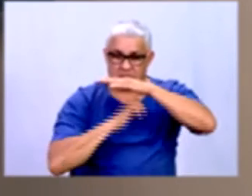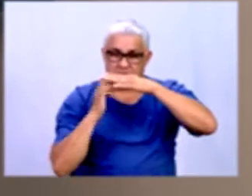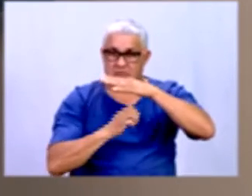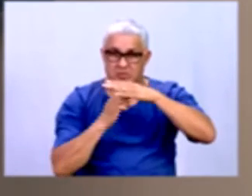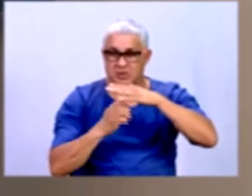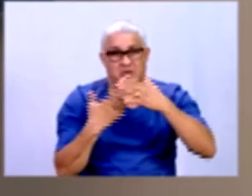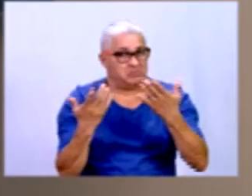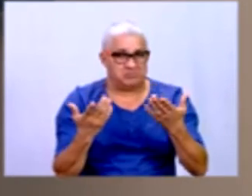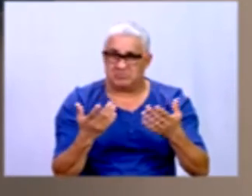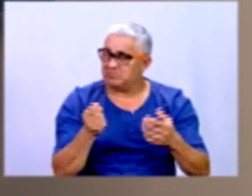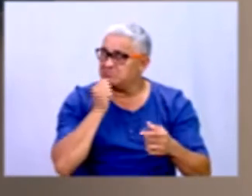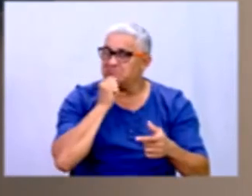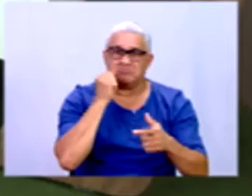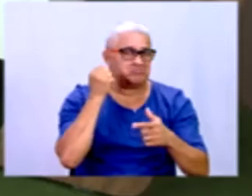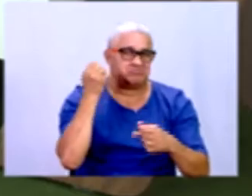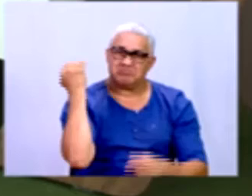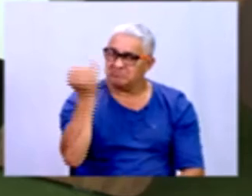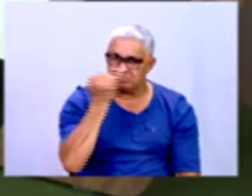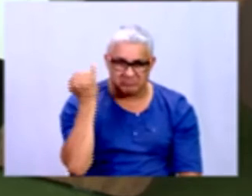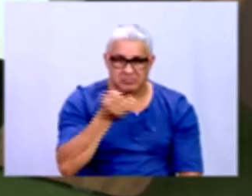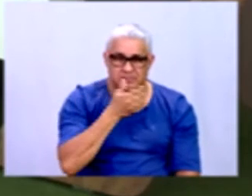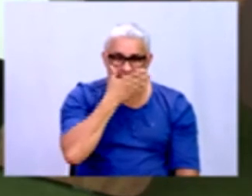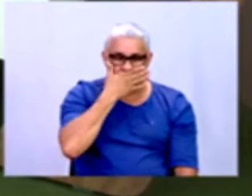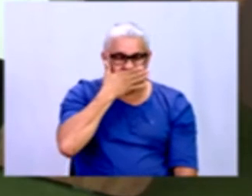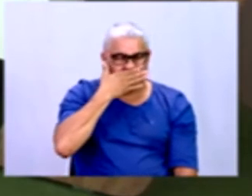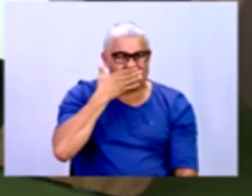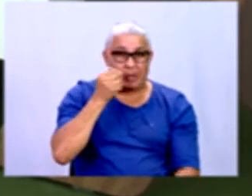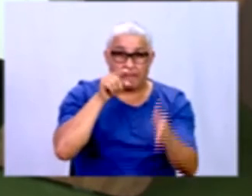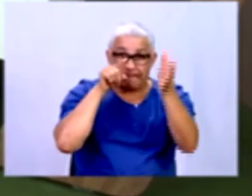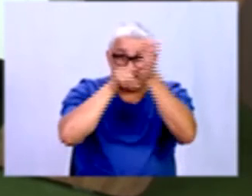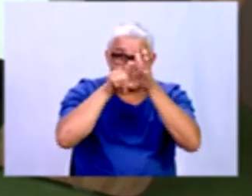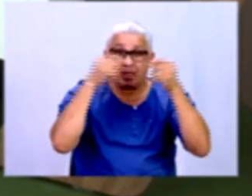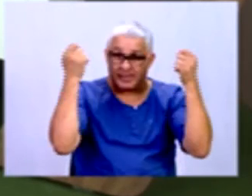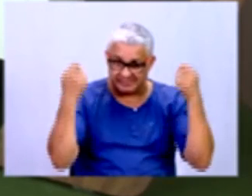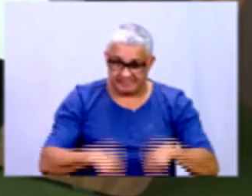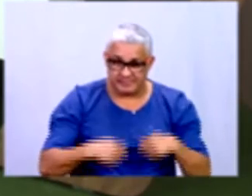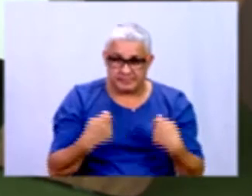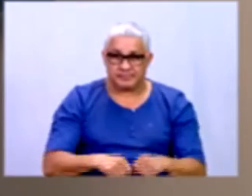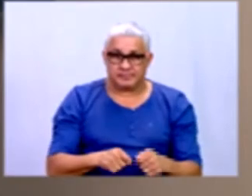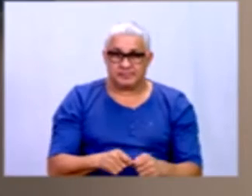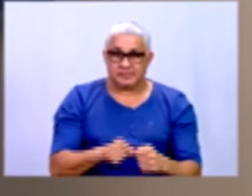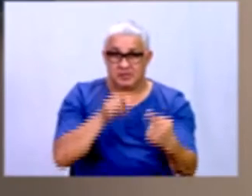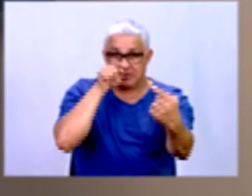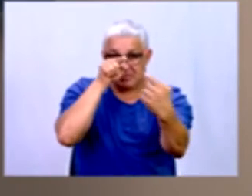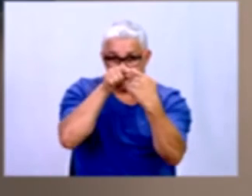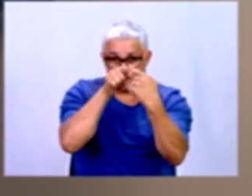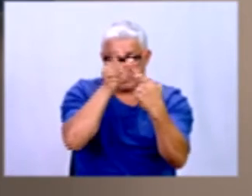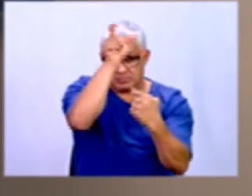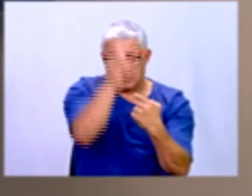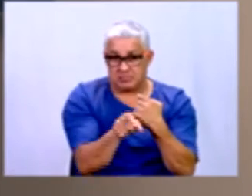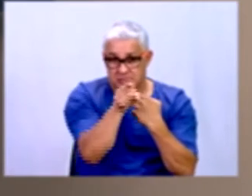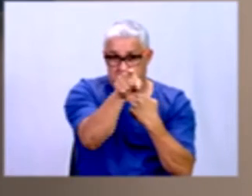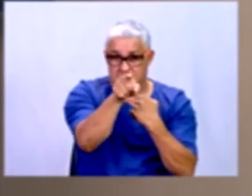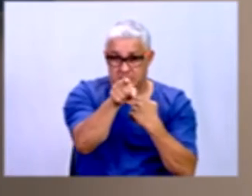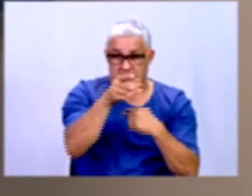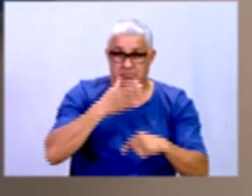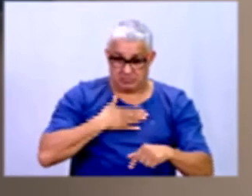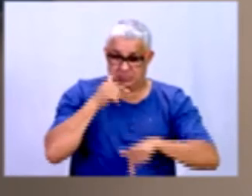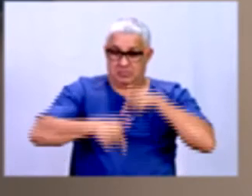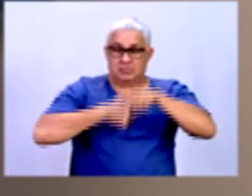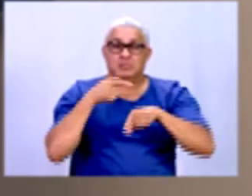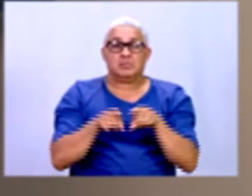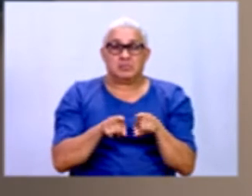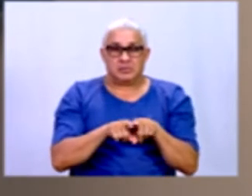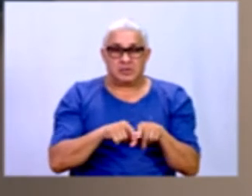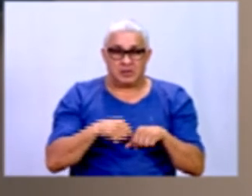vai interessar em acrescentam nada. Então, assim, as perguntas, elas têm que ser de acordo com... Para a gente